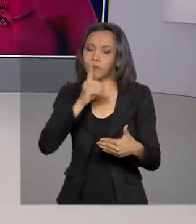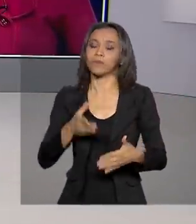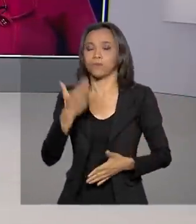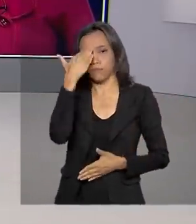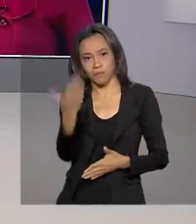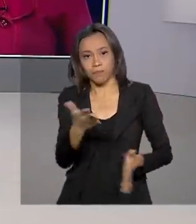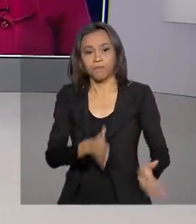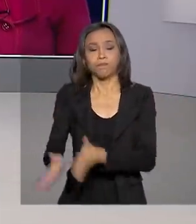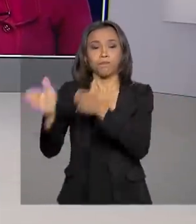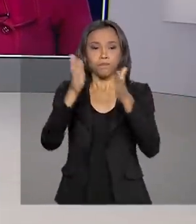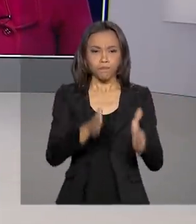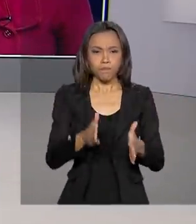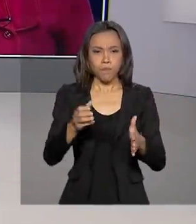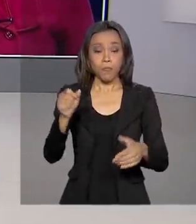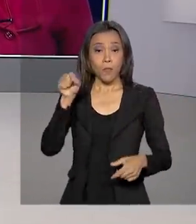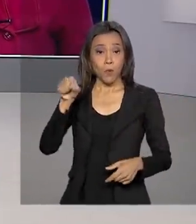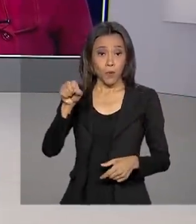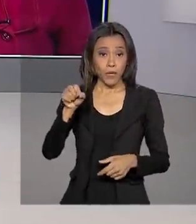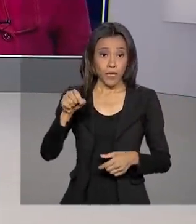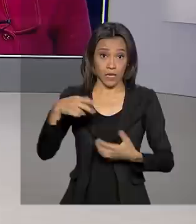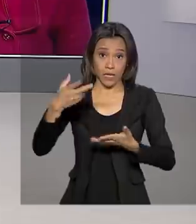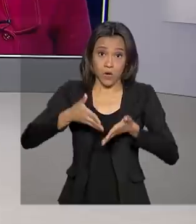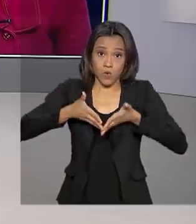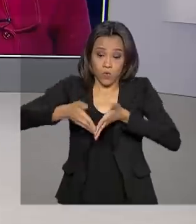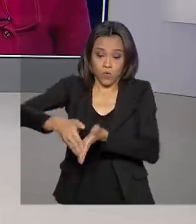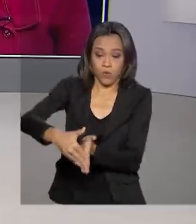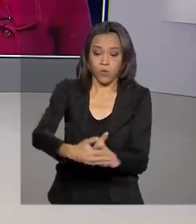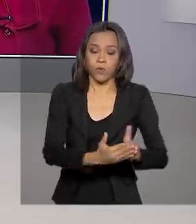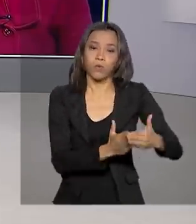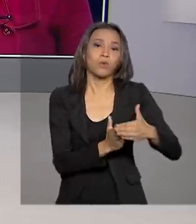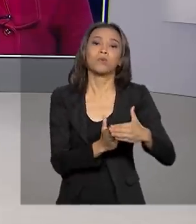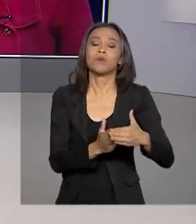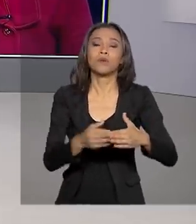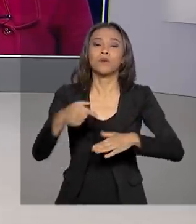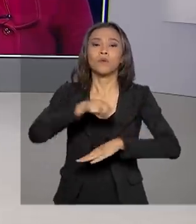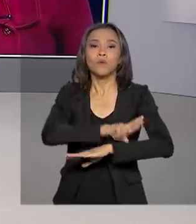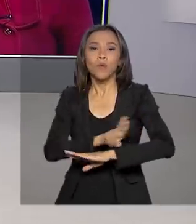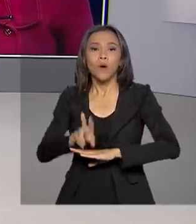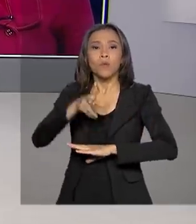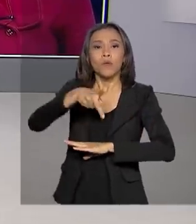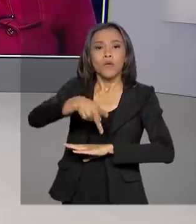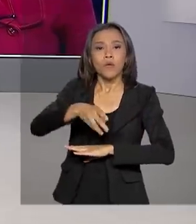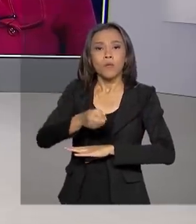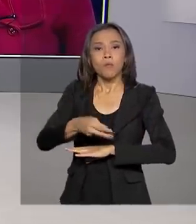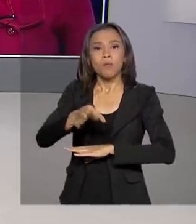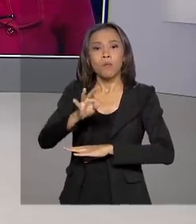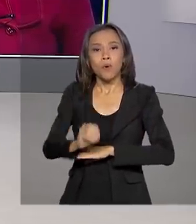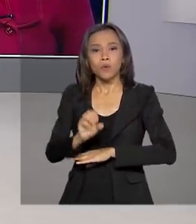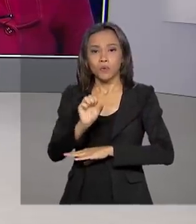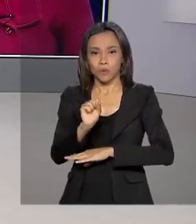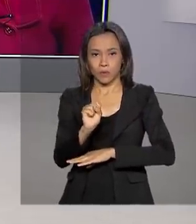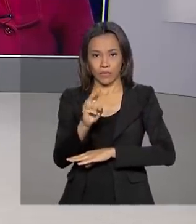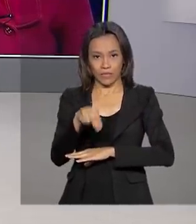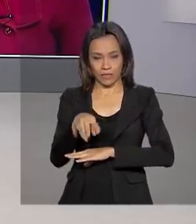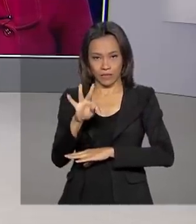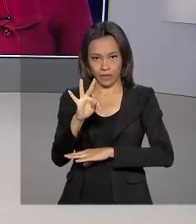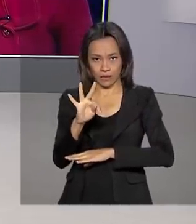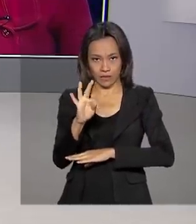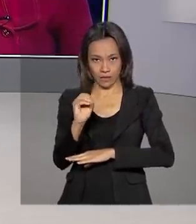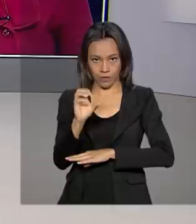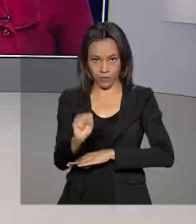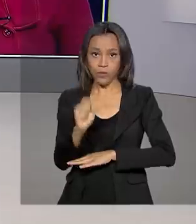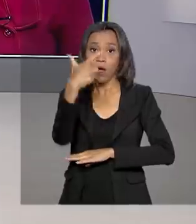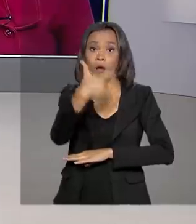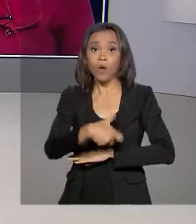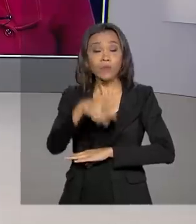O maior do continente, o Porto de Santos, registrou recorde de movimentação no ano passado. Vamos até São Paulo. Raquel Sets tem os